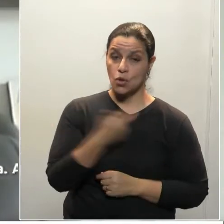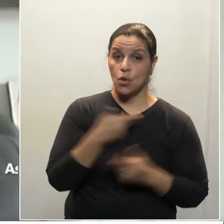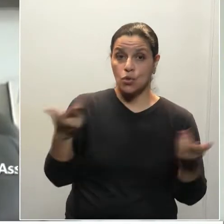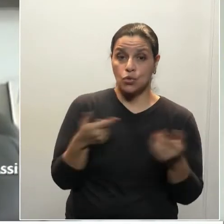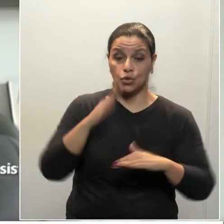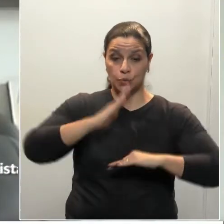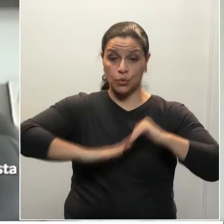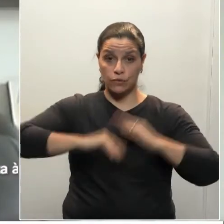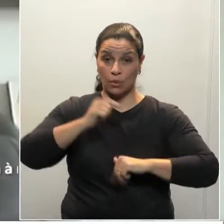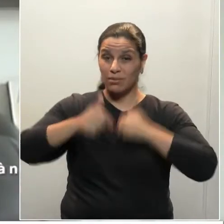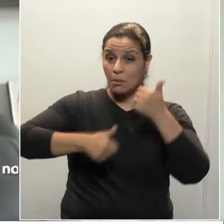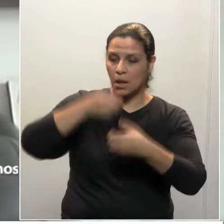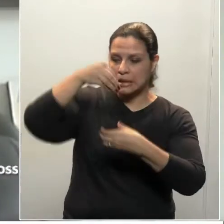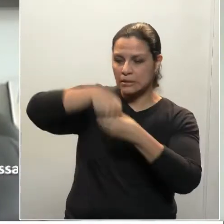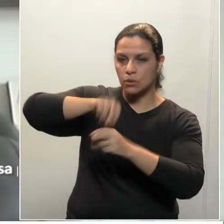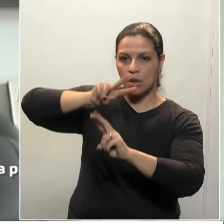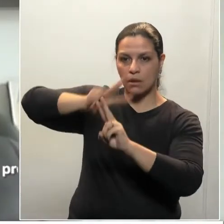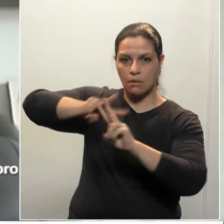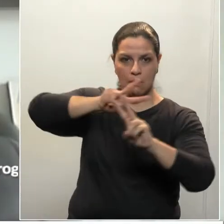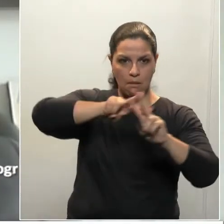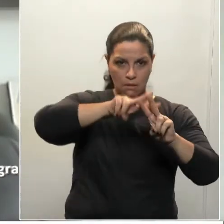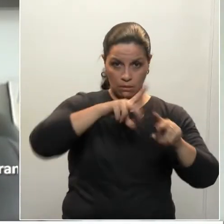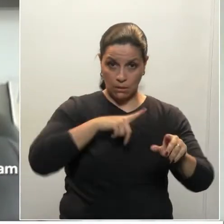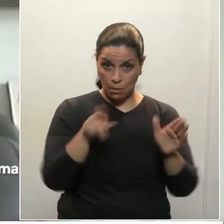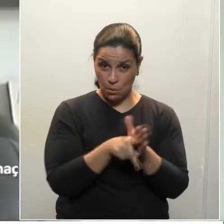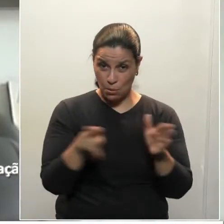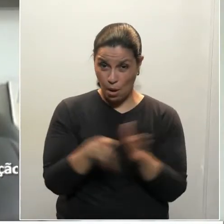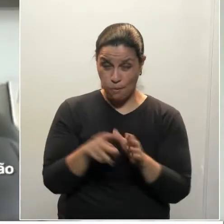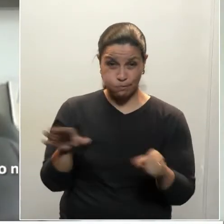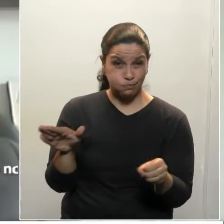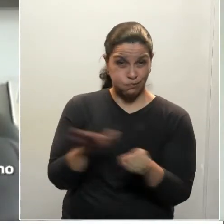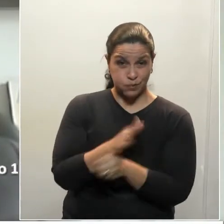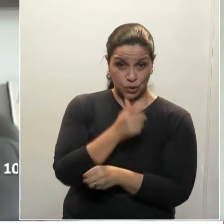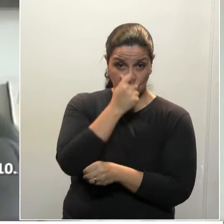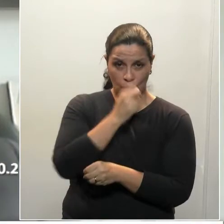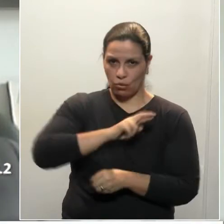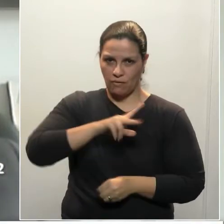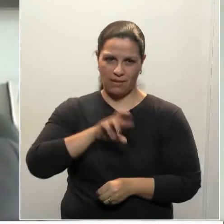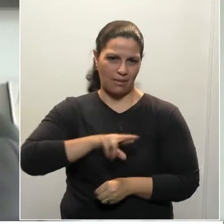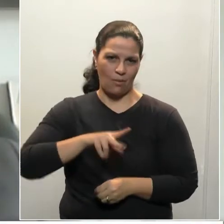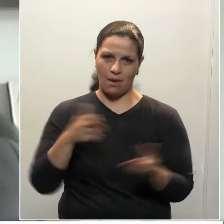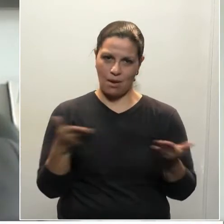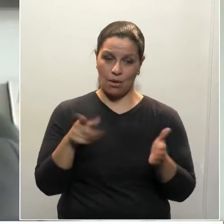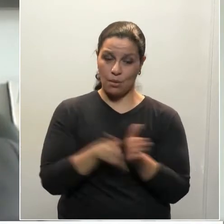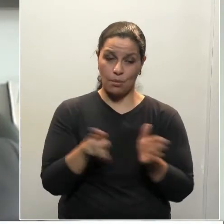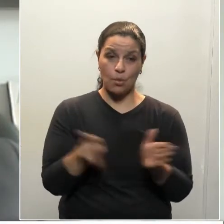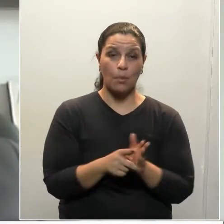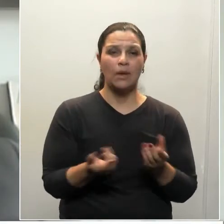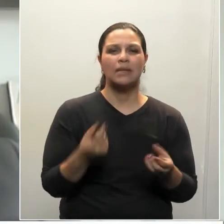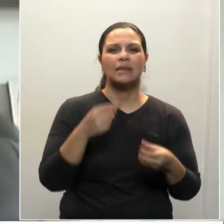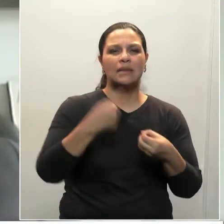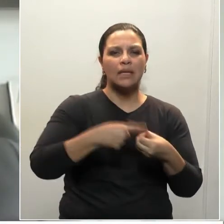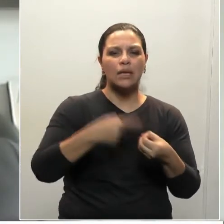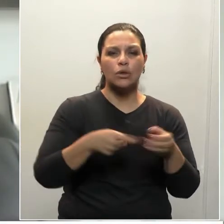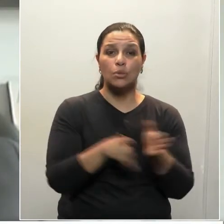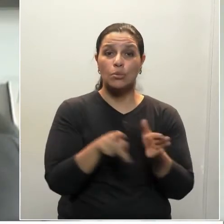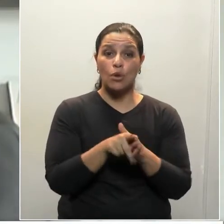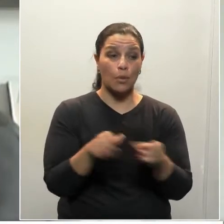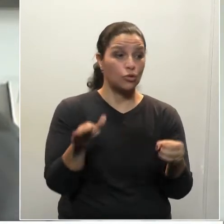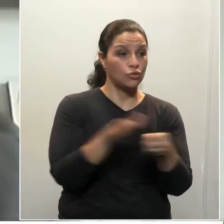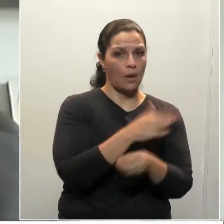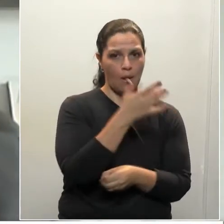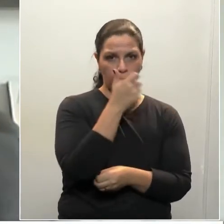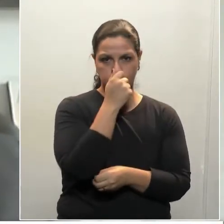nós temos hoje nas carceragens de superpopulação não será diferente do quadro que nós teremos nas penitenciárias de superpopulação